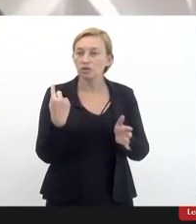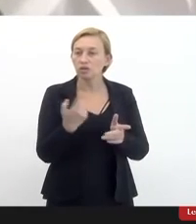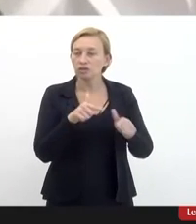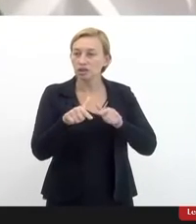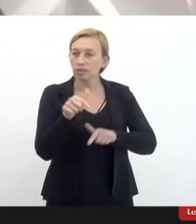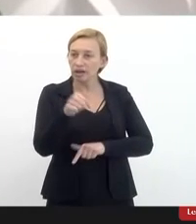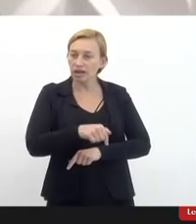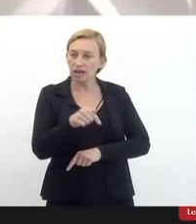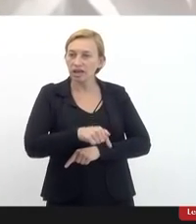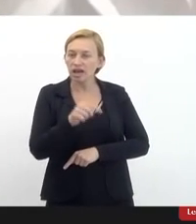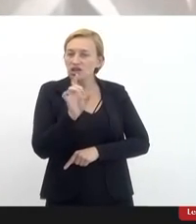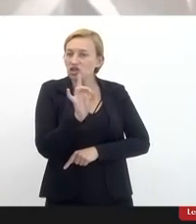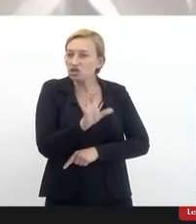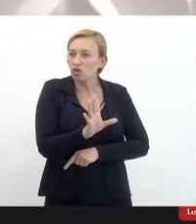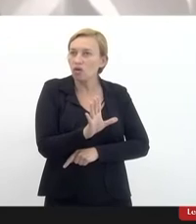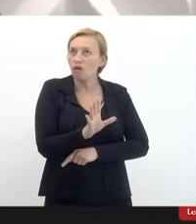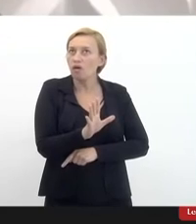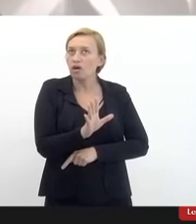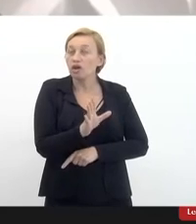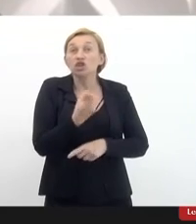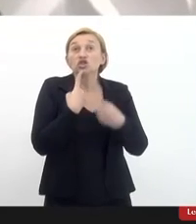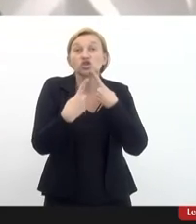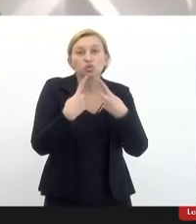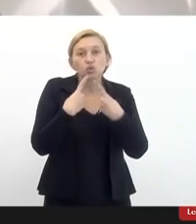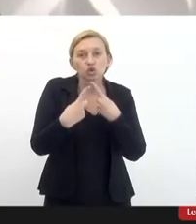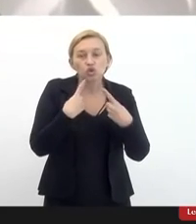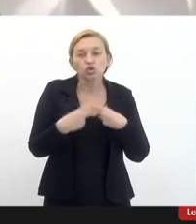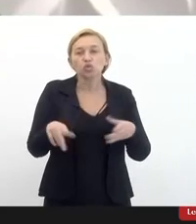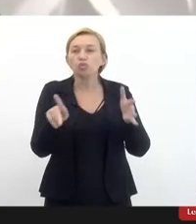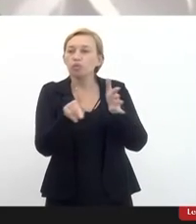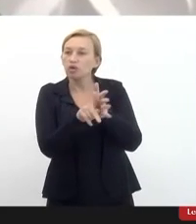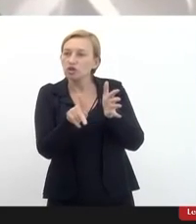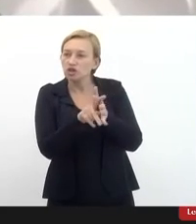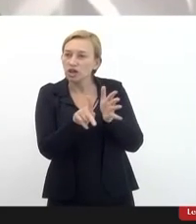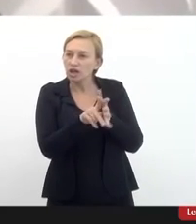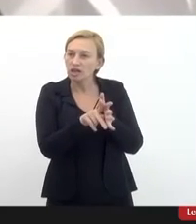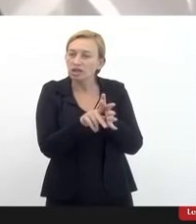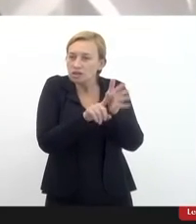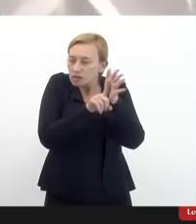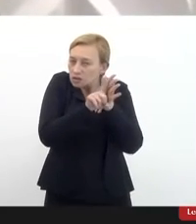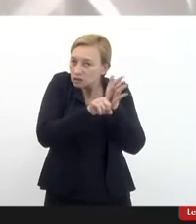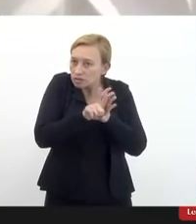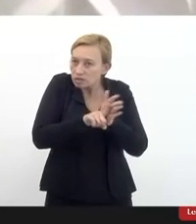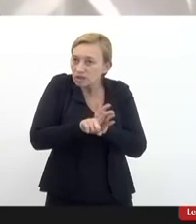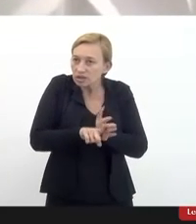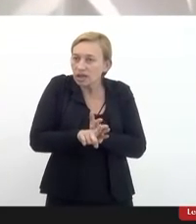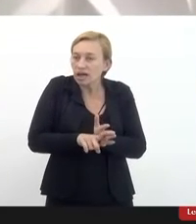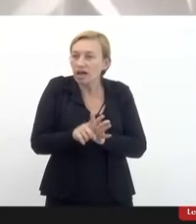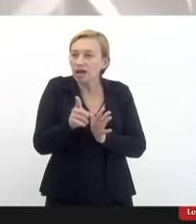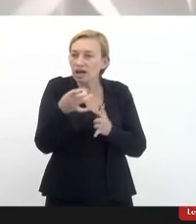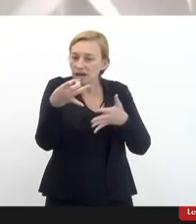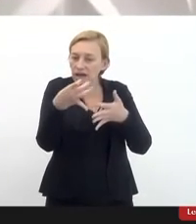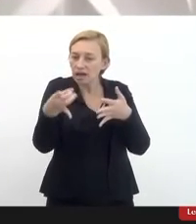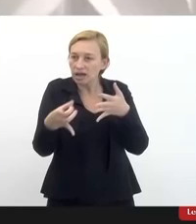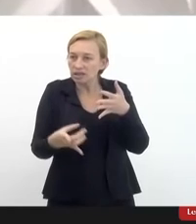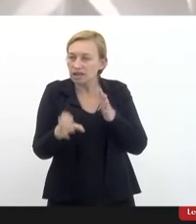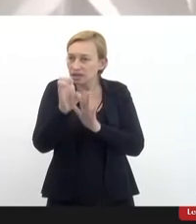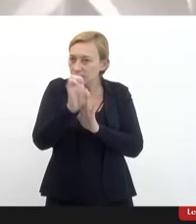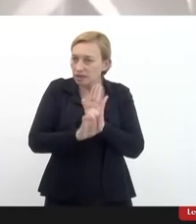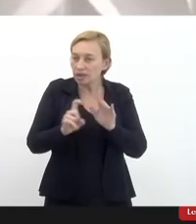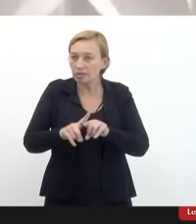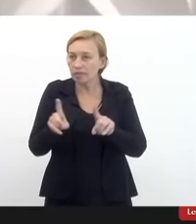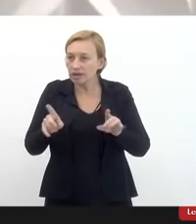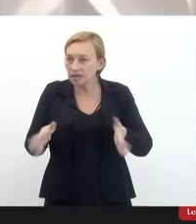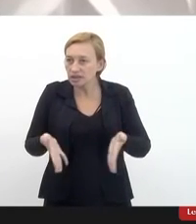aqui é apenas discutir o projeto e examinar as emendas né mas o mérito